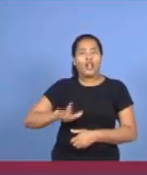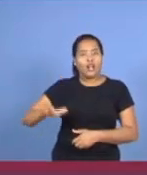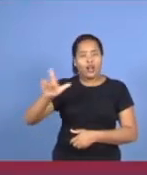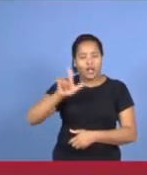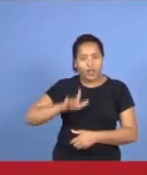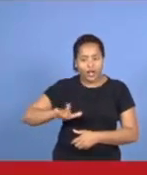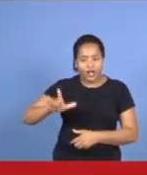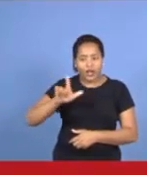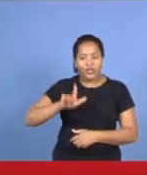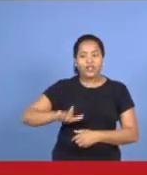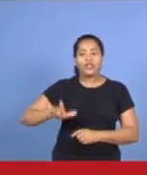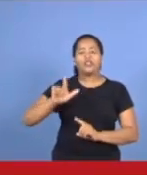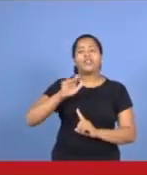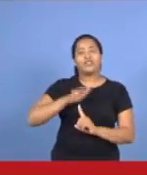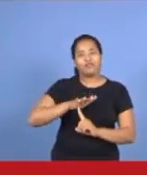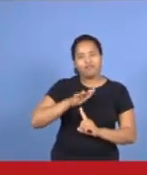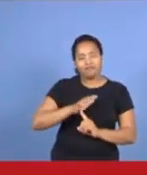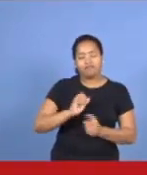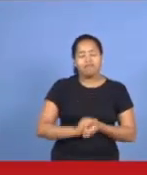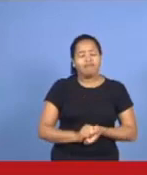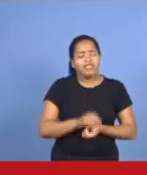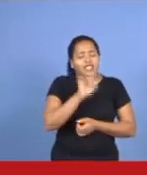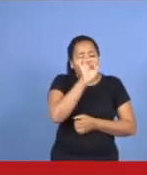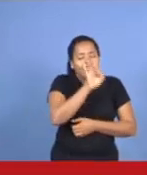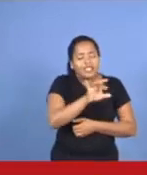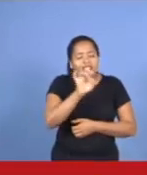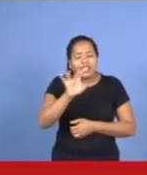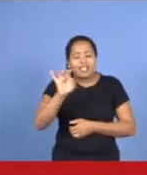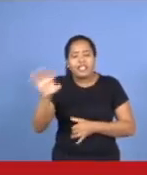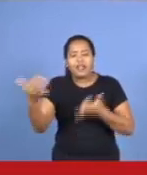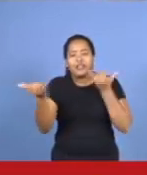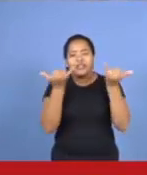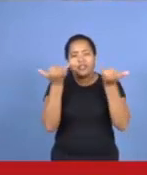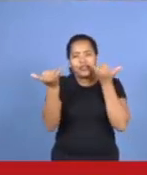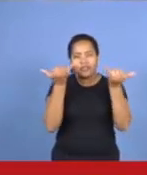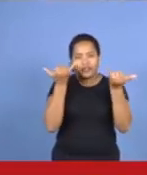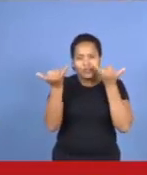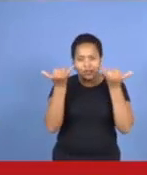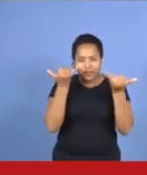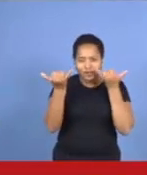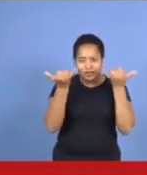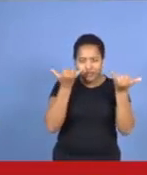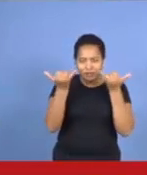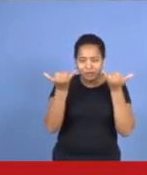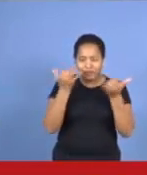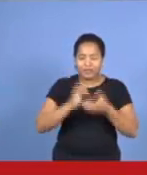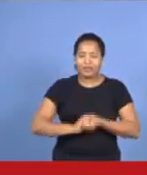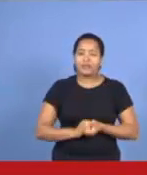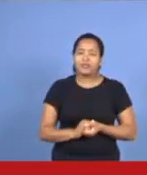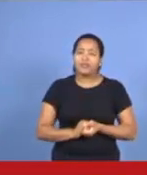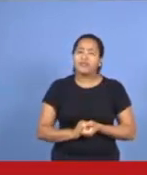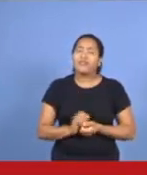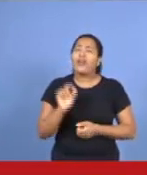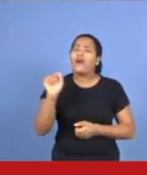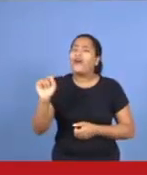nós fizemos questão de citar, cada uma dessas informações, Londrina, onde?